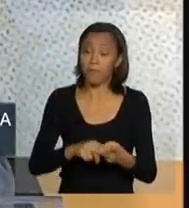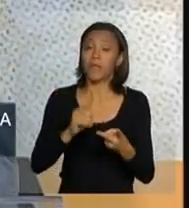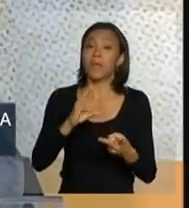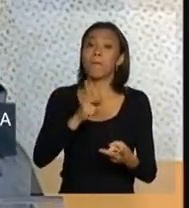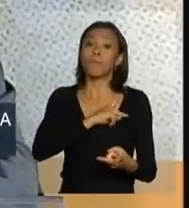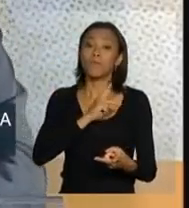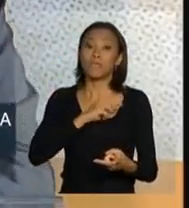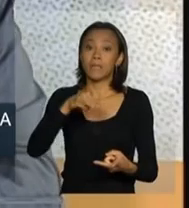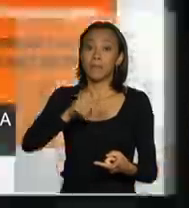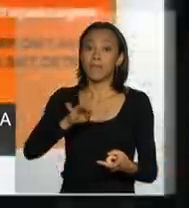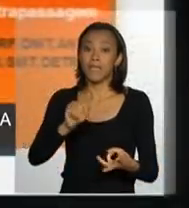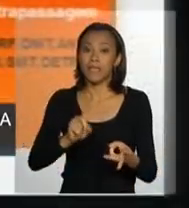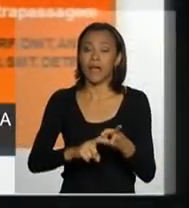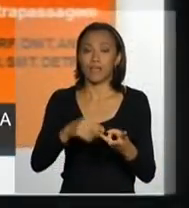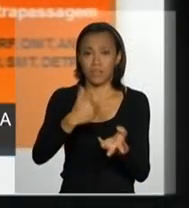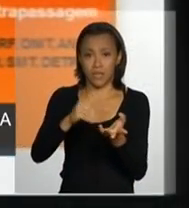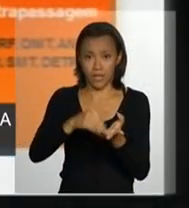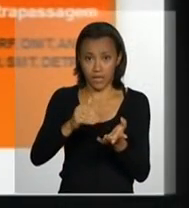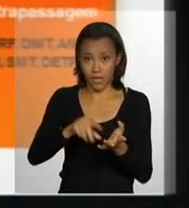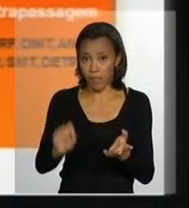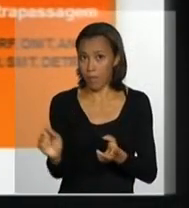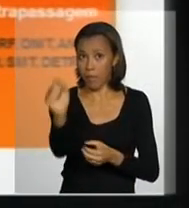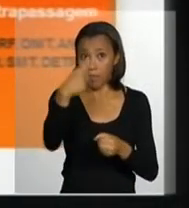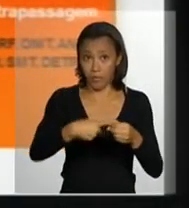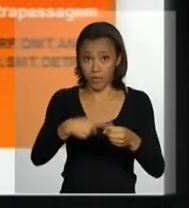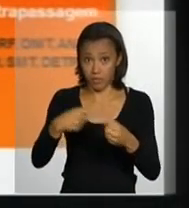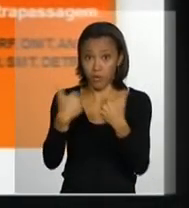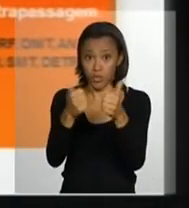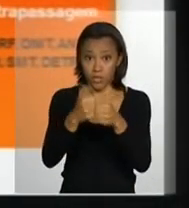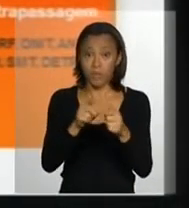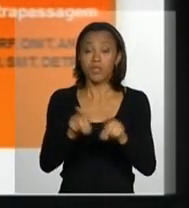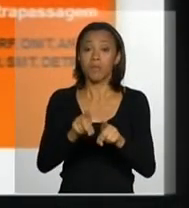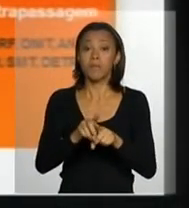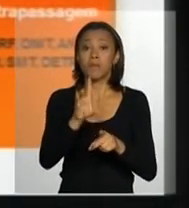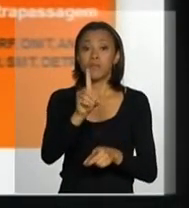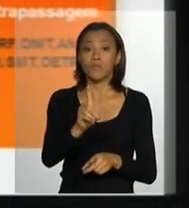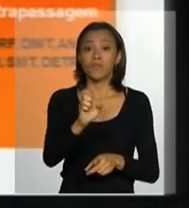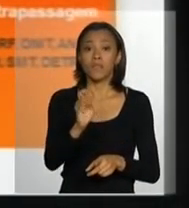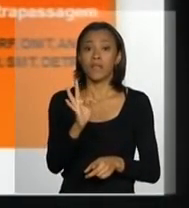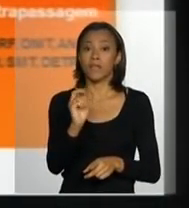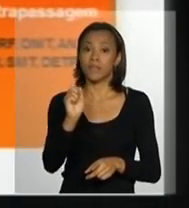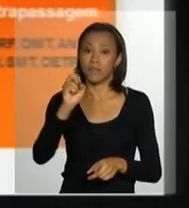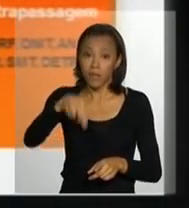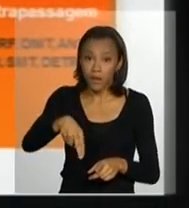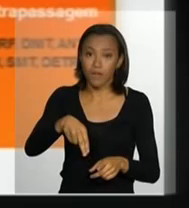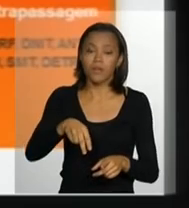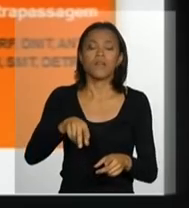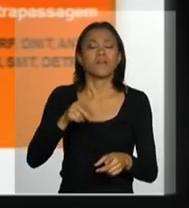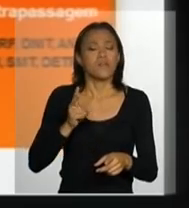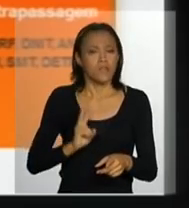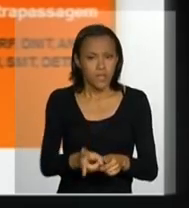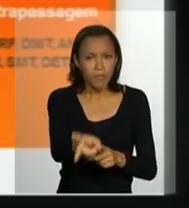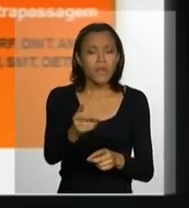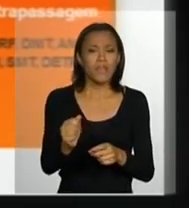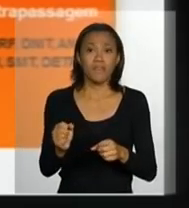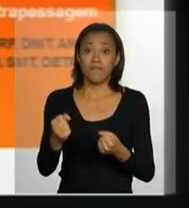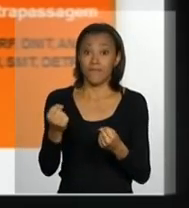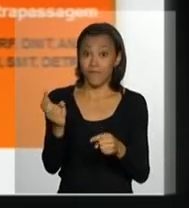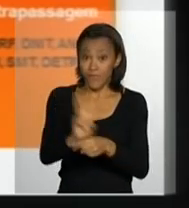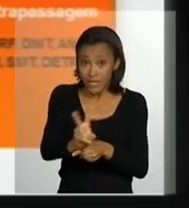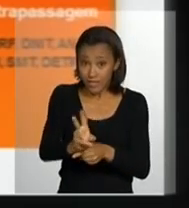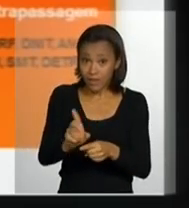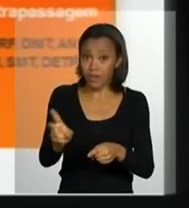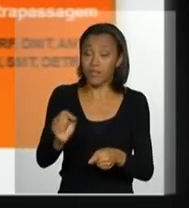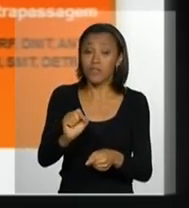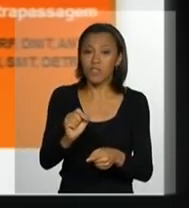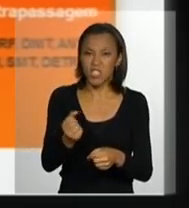pelas Polícias Militares, pela Secretaria Municipal de Transportes e pelos DETRANS. E também, fiscalização de velocidade e ultrapassagem